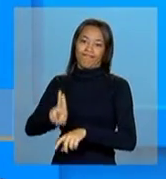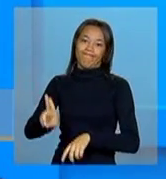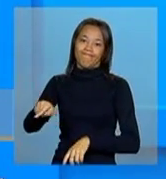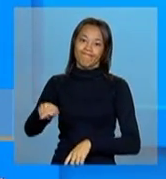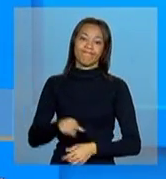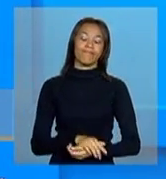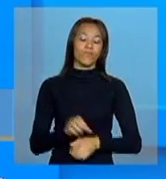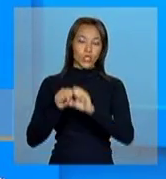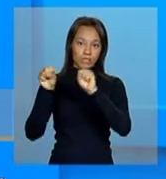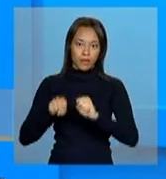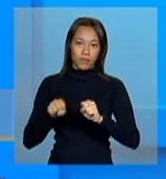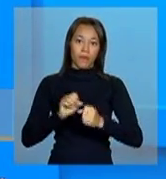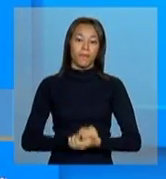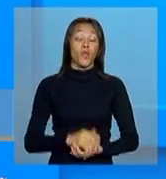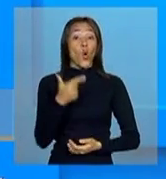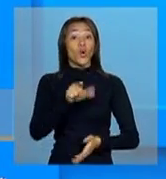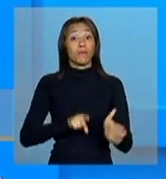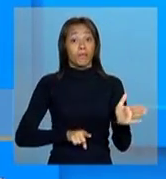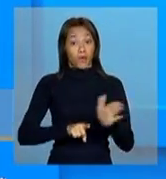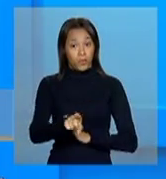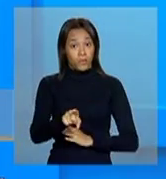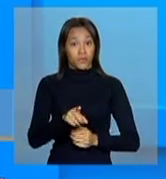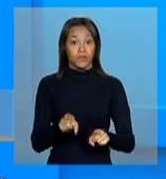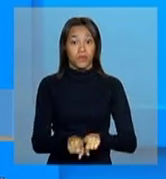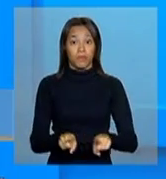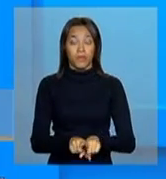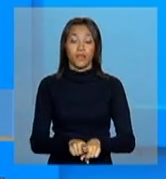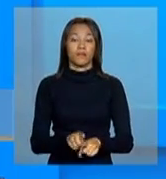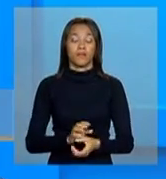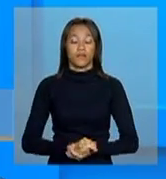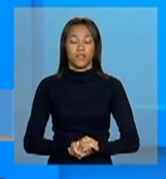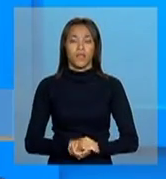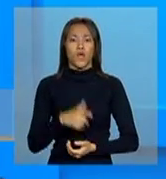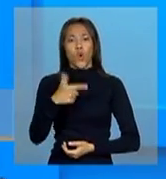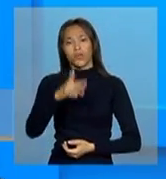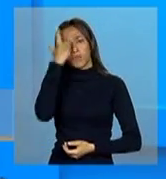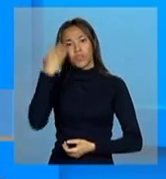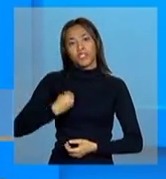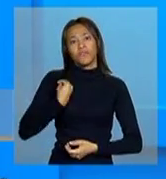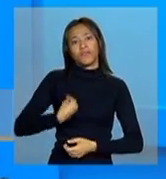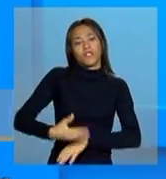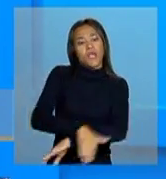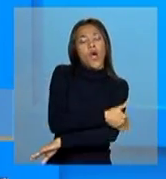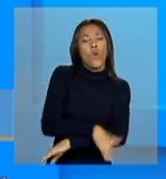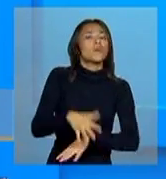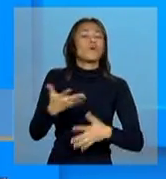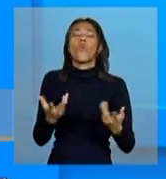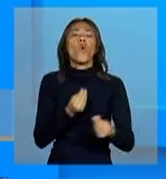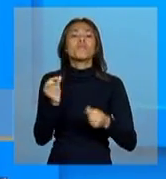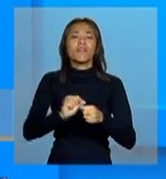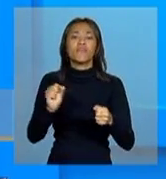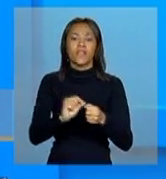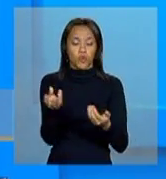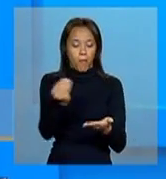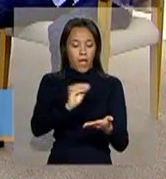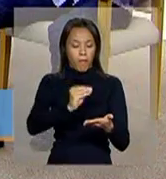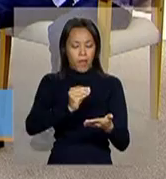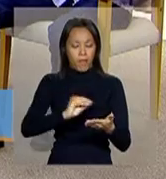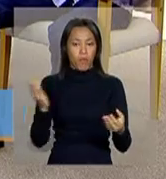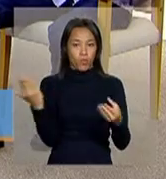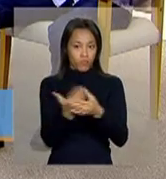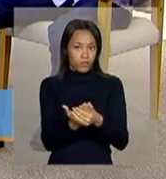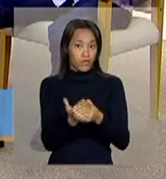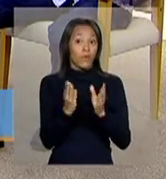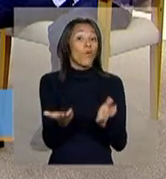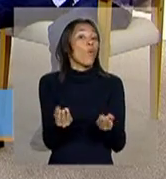pergunta aqui, olha, voltamos à situação de rua, né? Como é que deve ser feito esse cadastro? É dessa forma